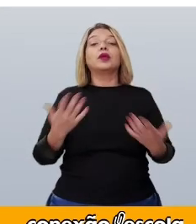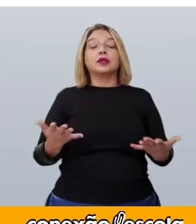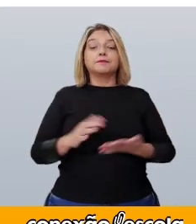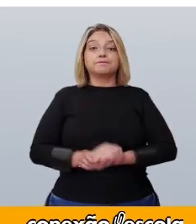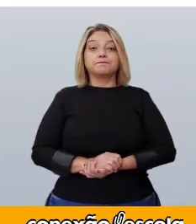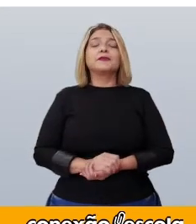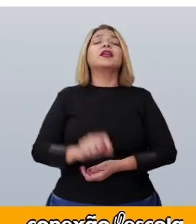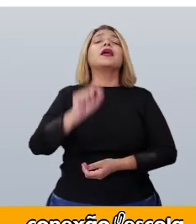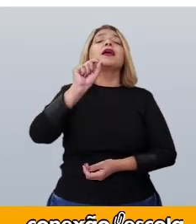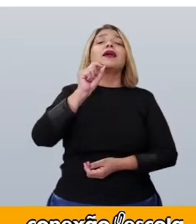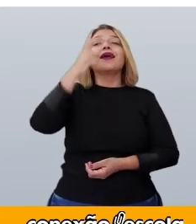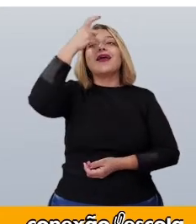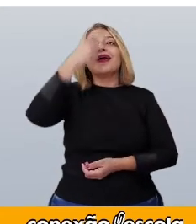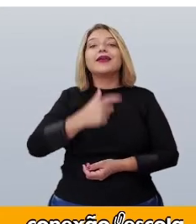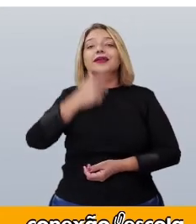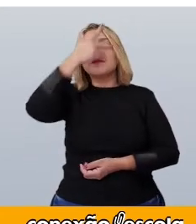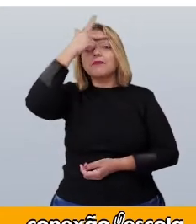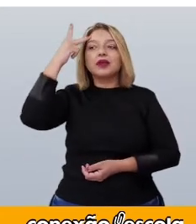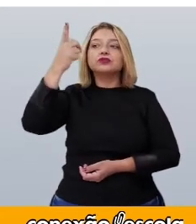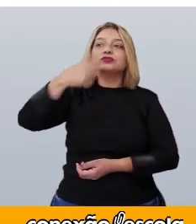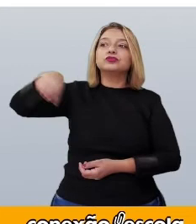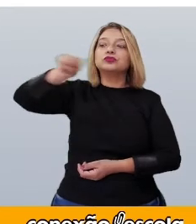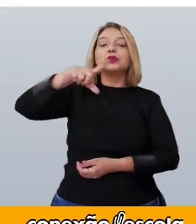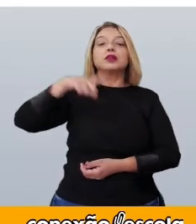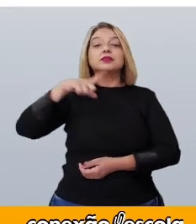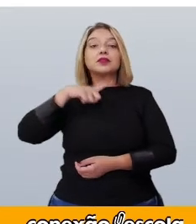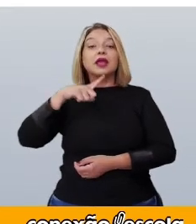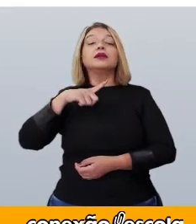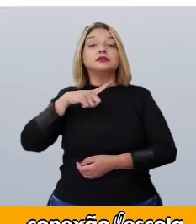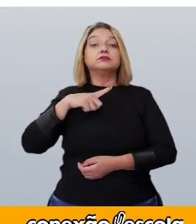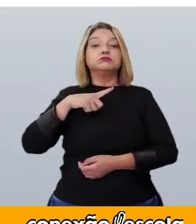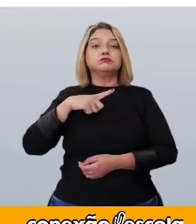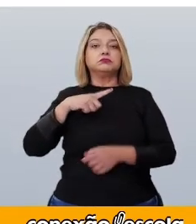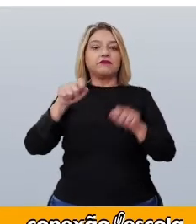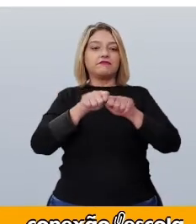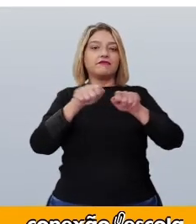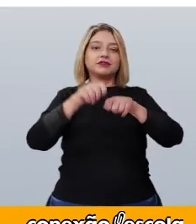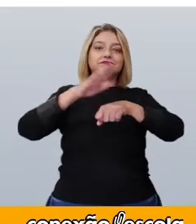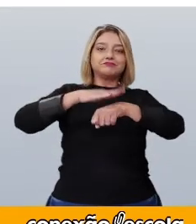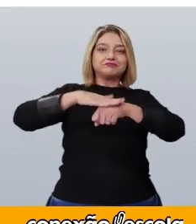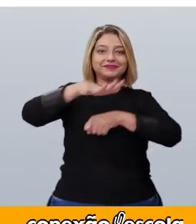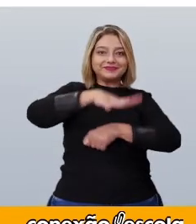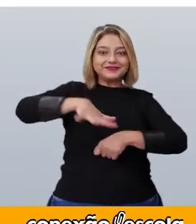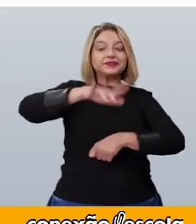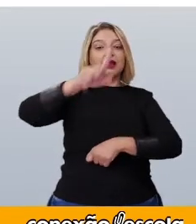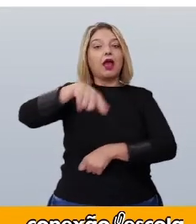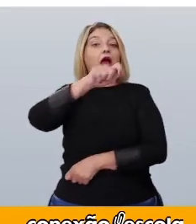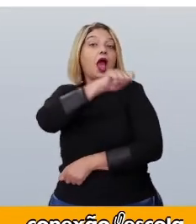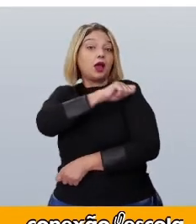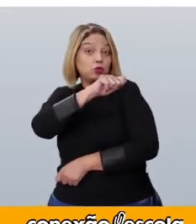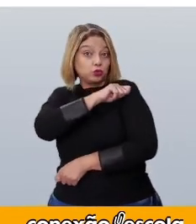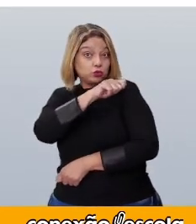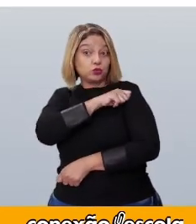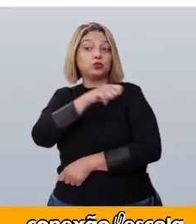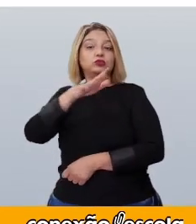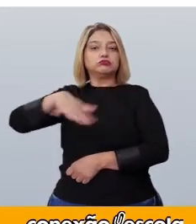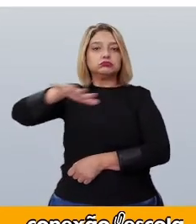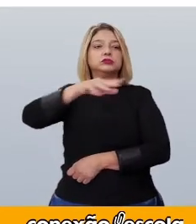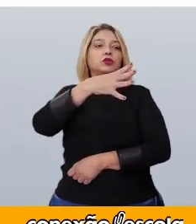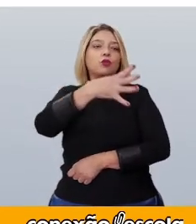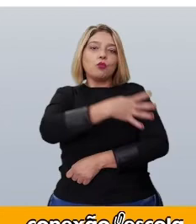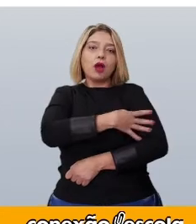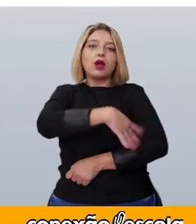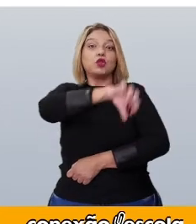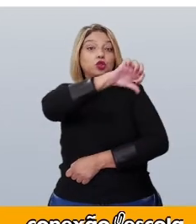participa dessa ação. Alunos do quarto ao nono ano estudaram